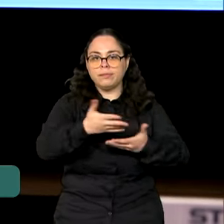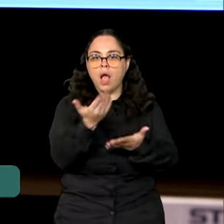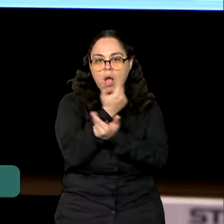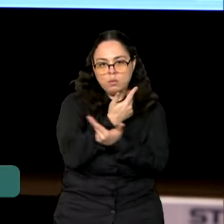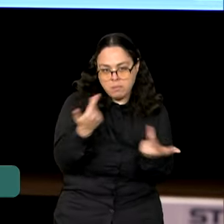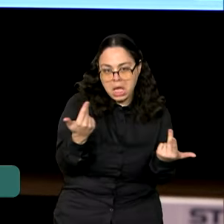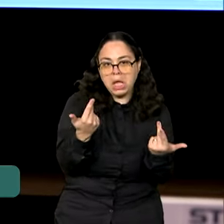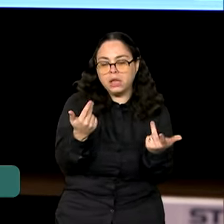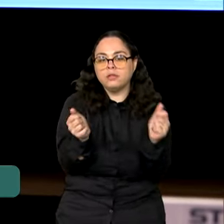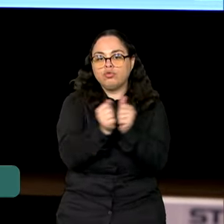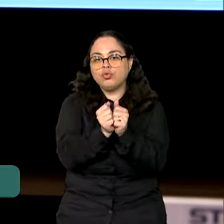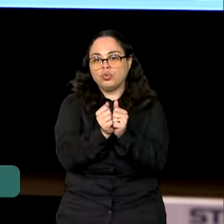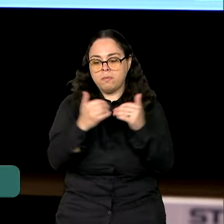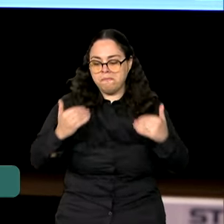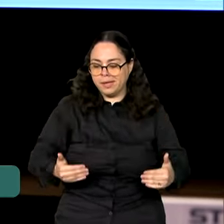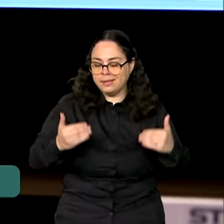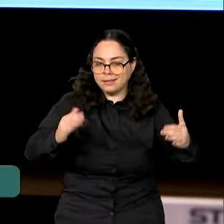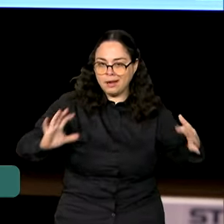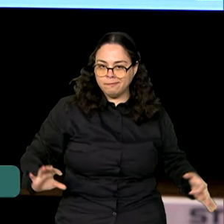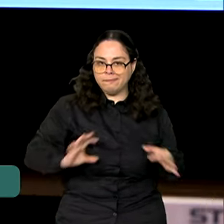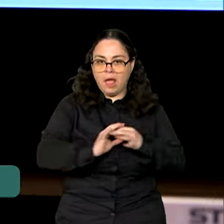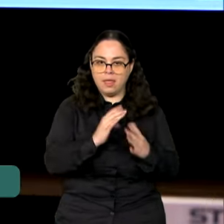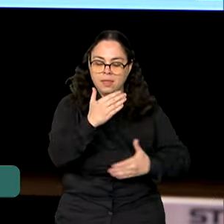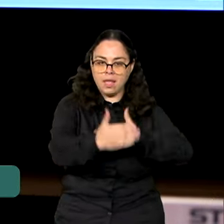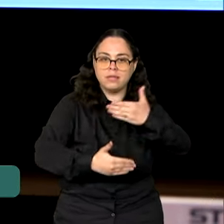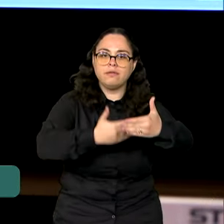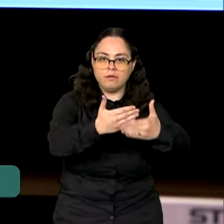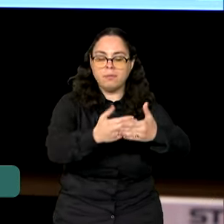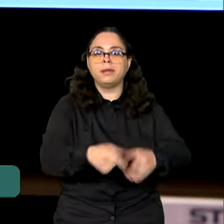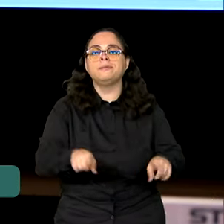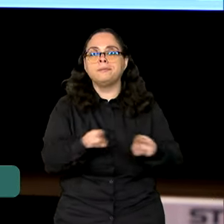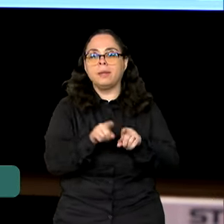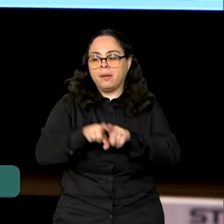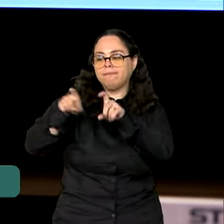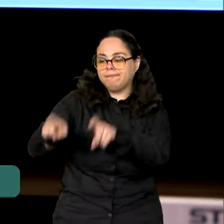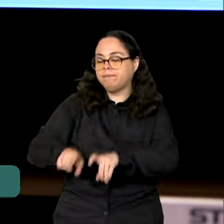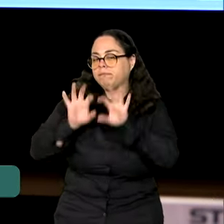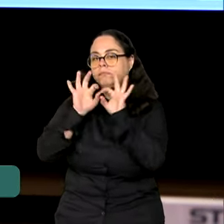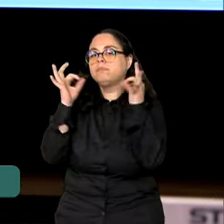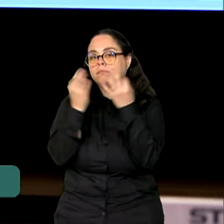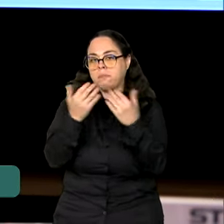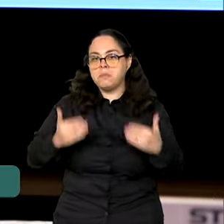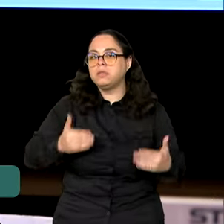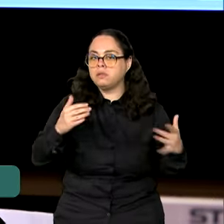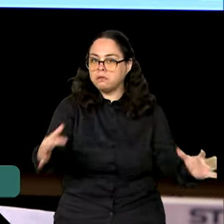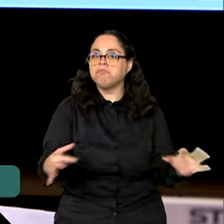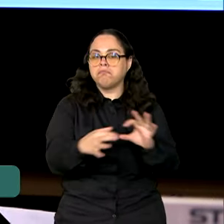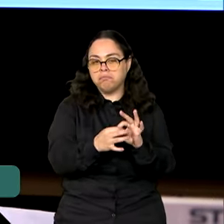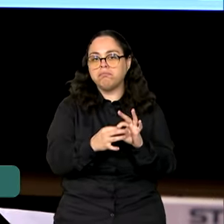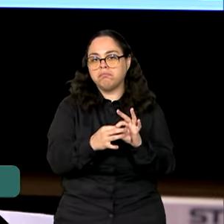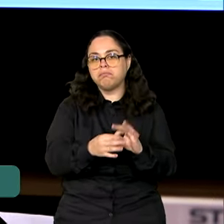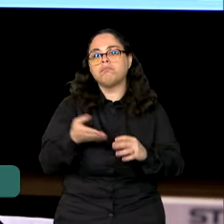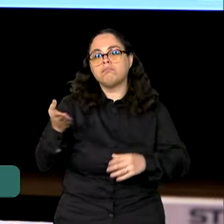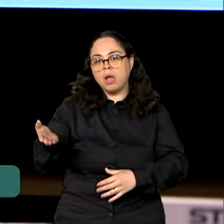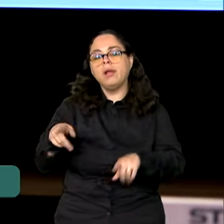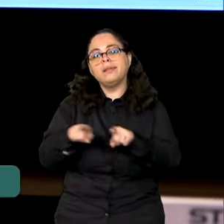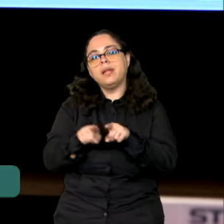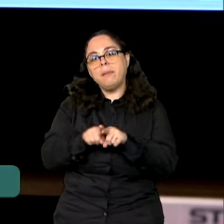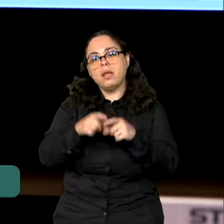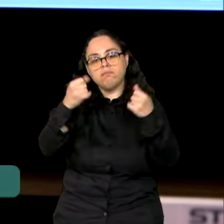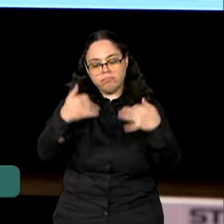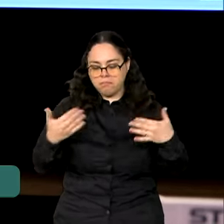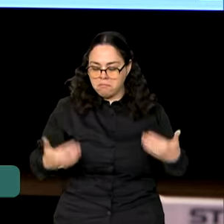alimentos, junto com o Ministério da Integração e Desenvolvimento Regional. Da Agricultura Familiar, no caso, o Paulo Teixeira também.